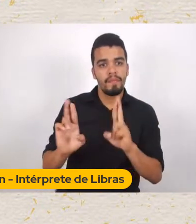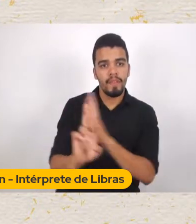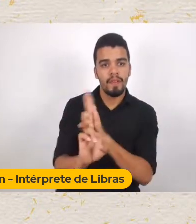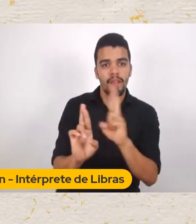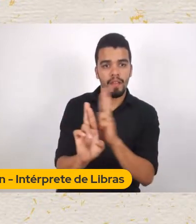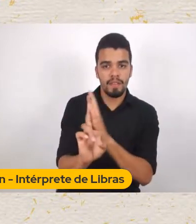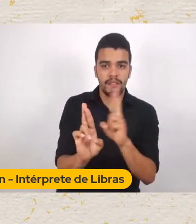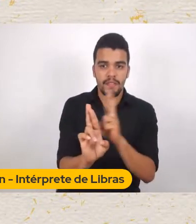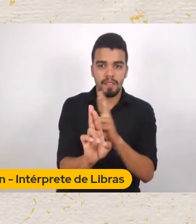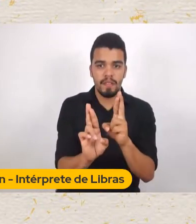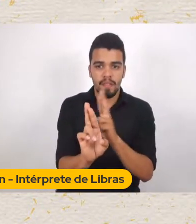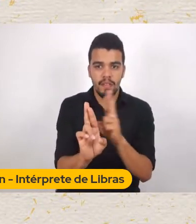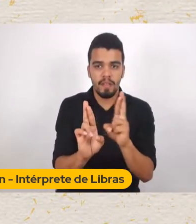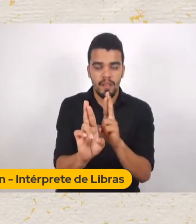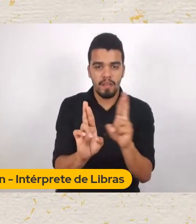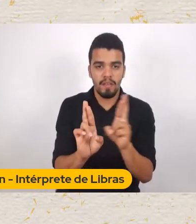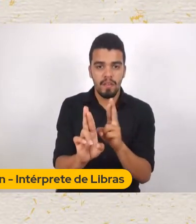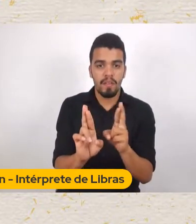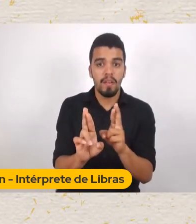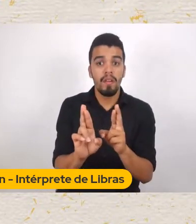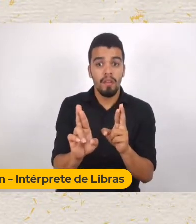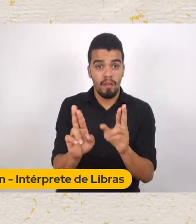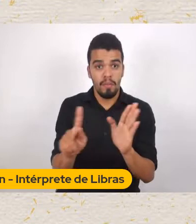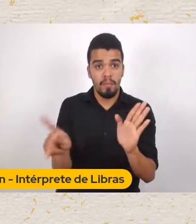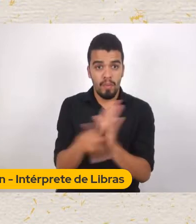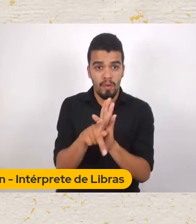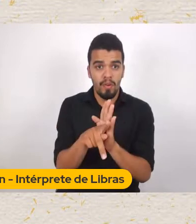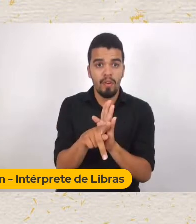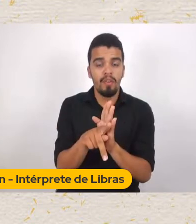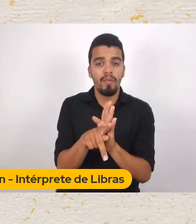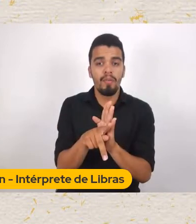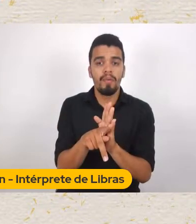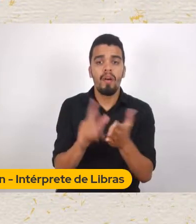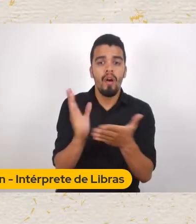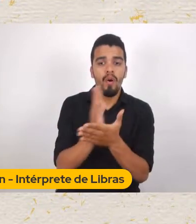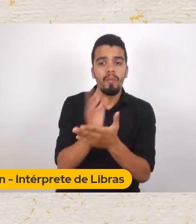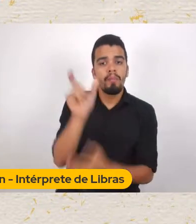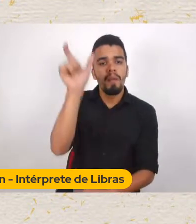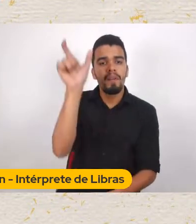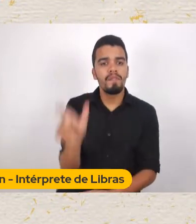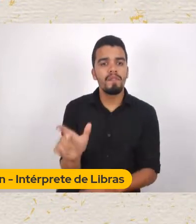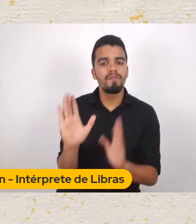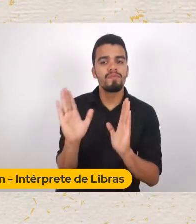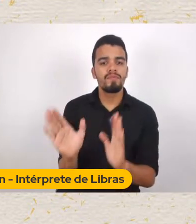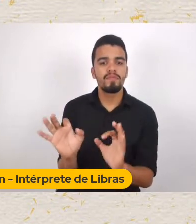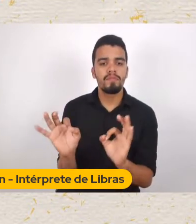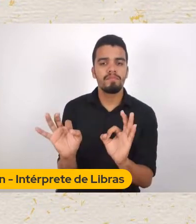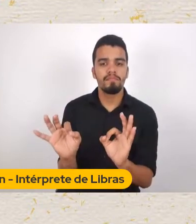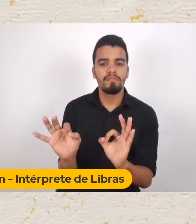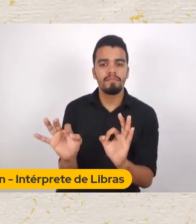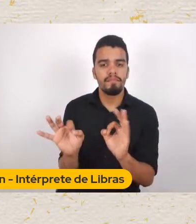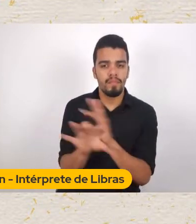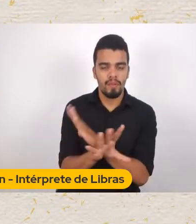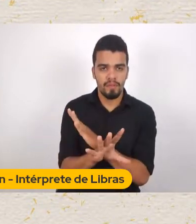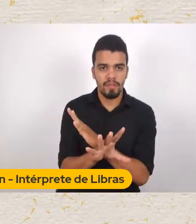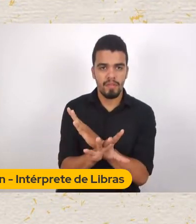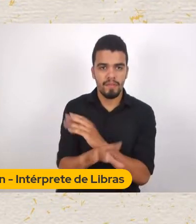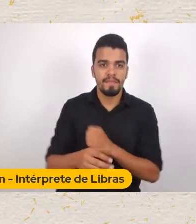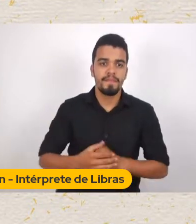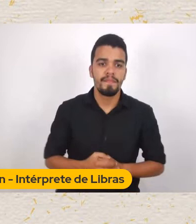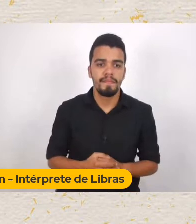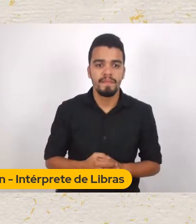Em imagens prontas Impermeáveis E por consequência Imagens